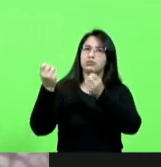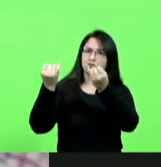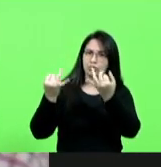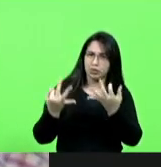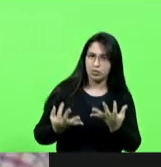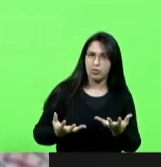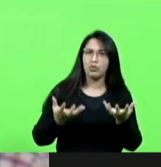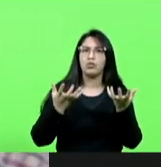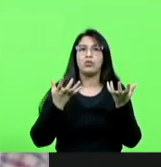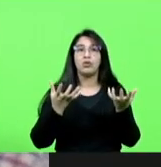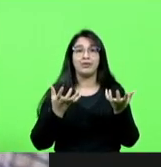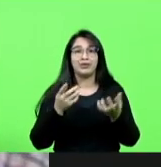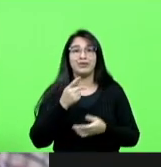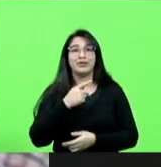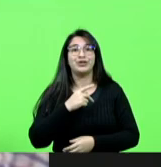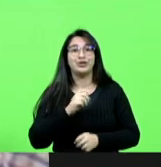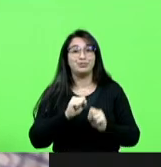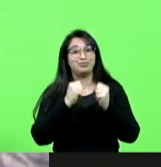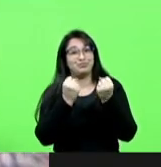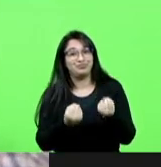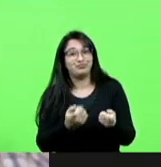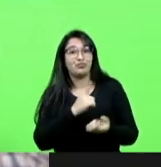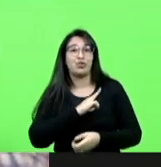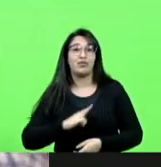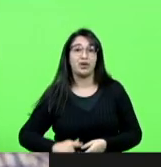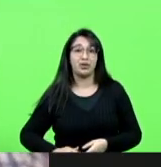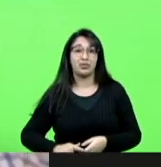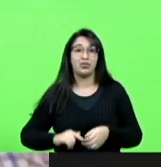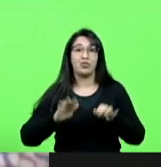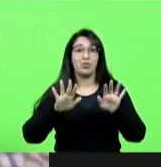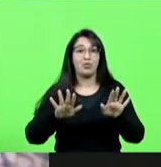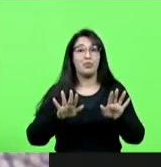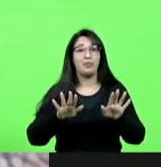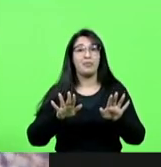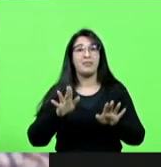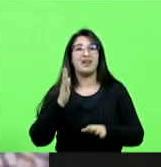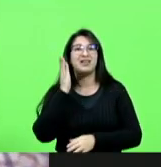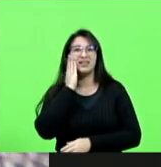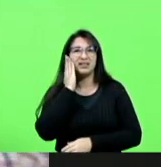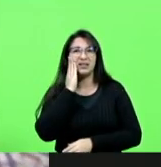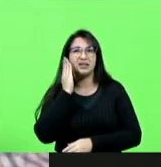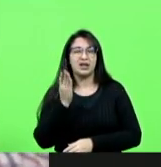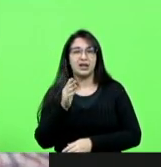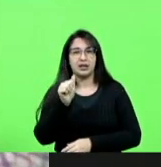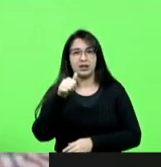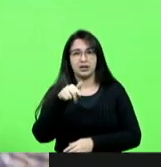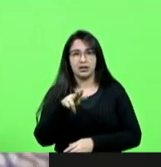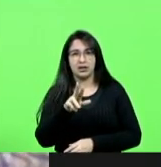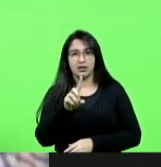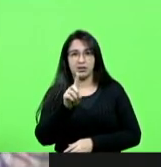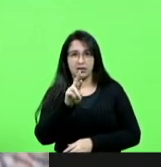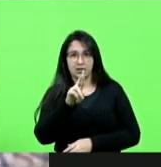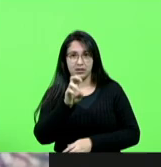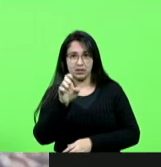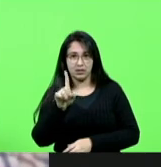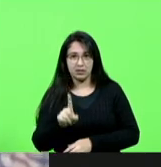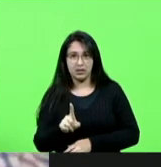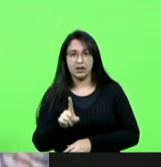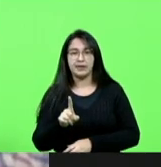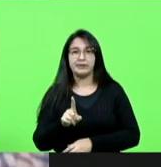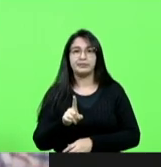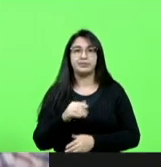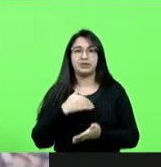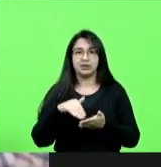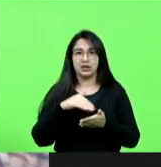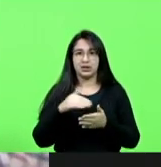governador e não teve jeito, porque eu sei que é uma birrinha do André, esse mesmo, secretário de Saúde que era o secretário